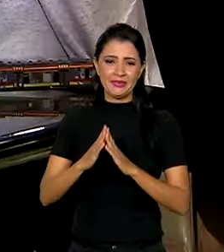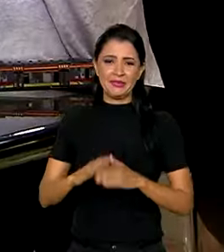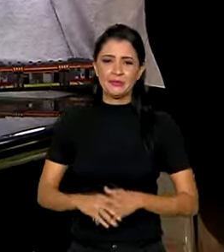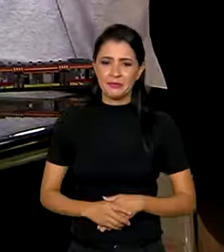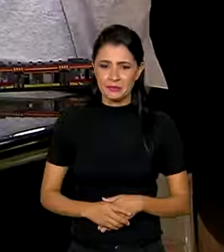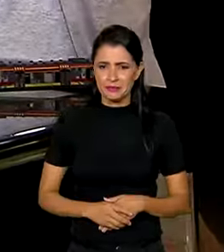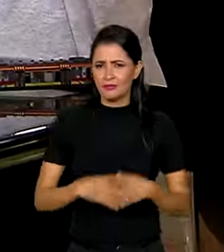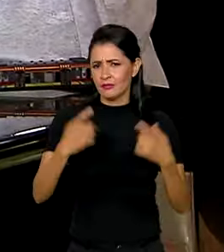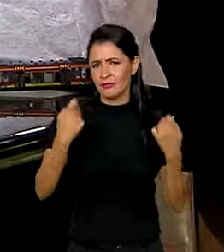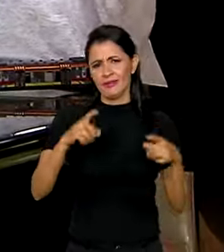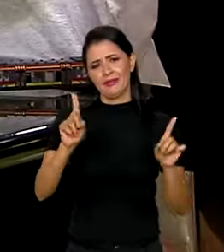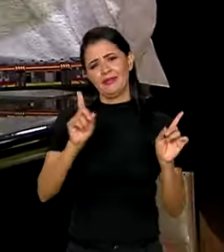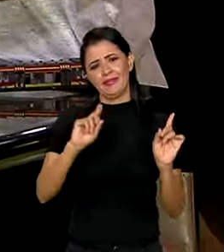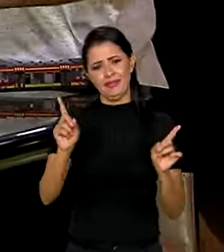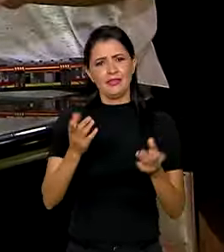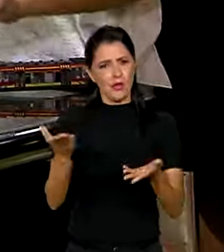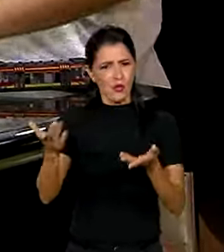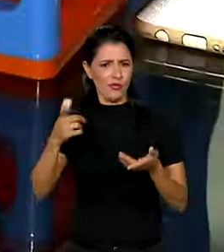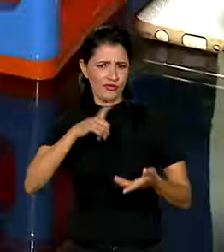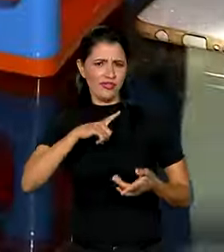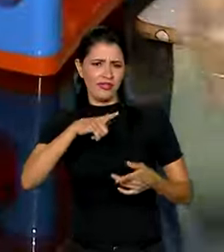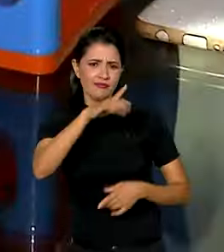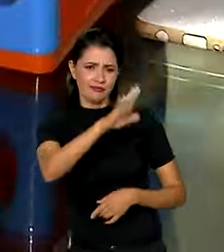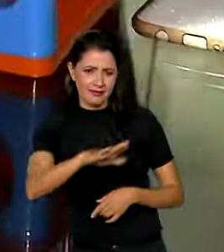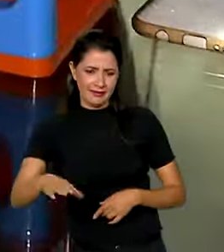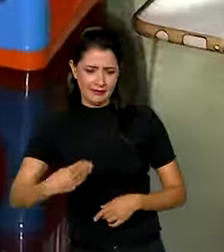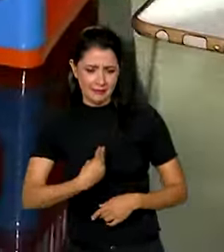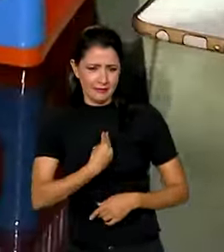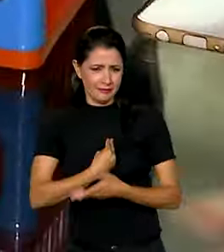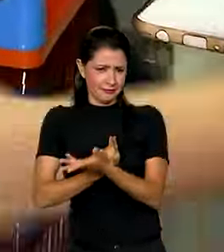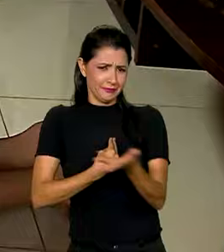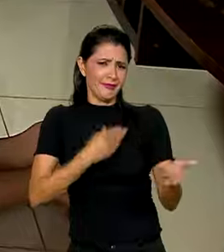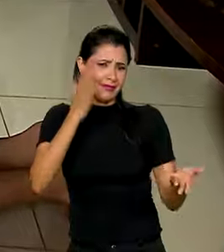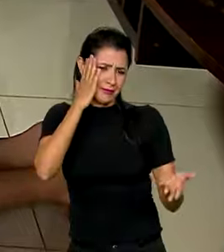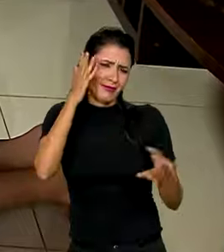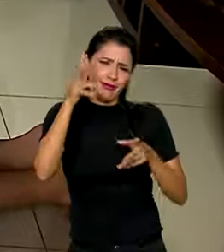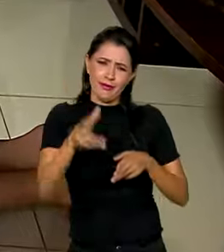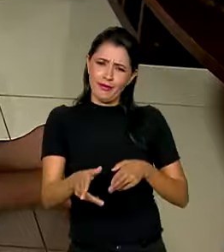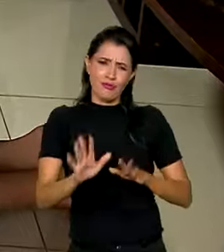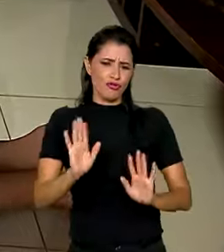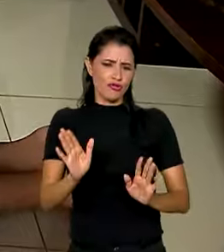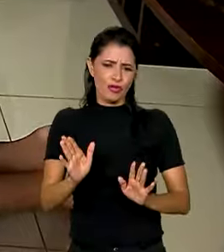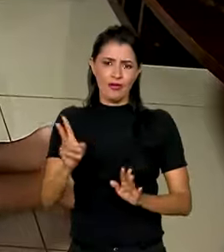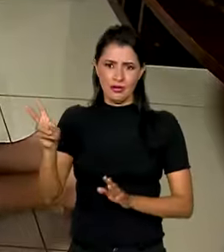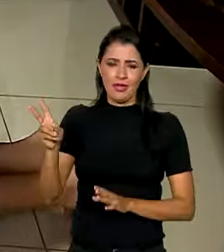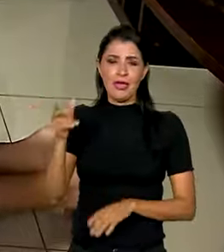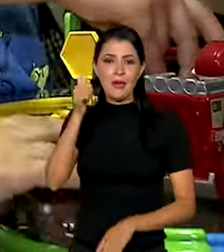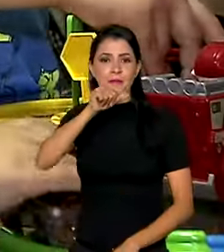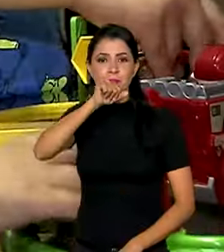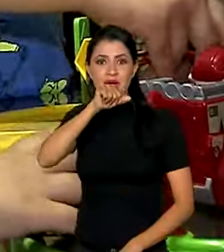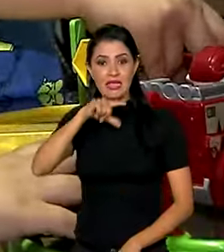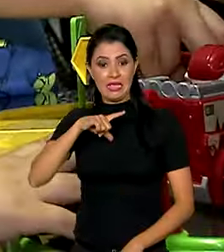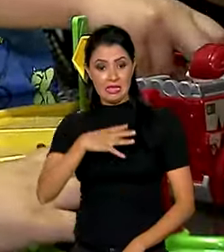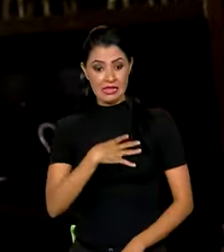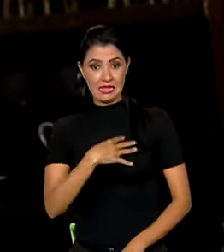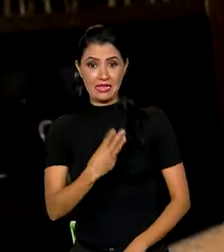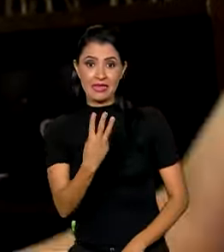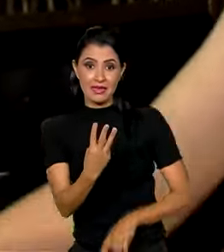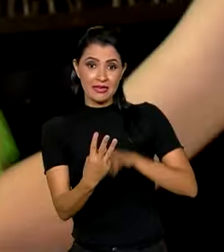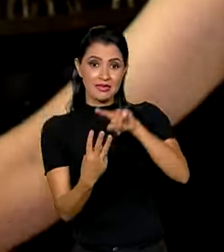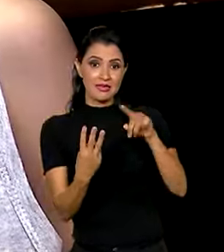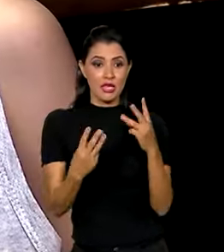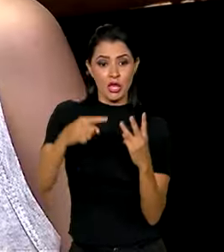E nem precisa, né? Onde tem crianças, a gente sabe que é assim. Mãe de três filhos, de 2,